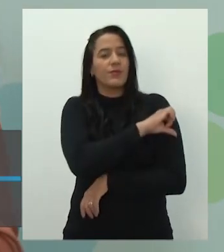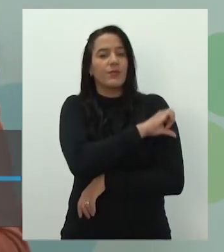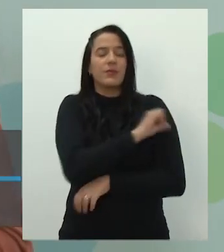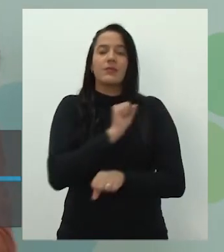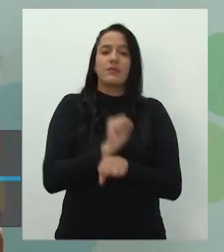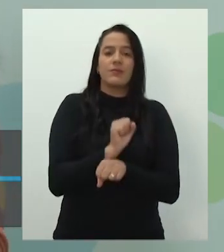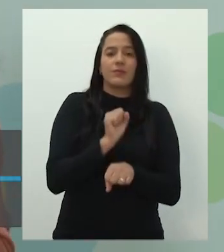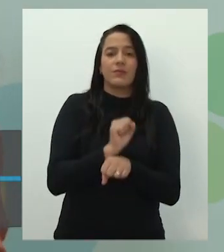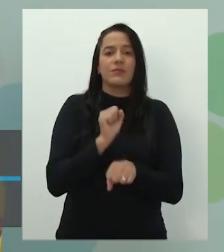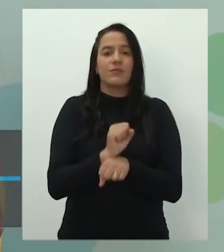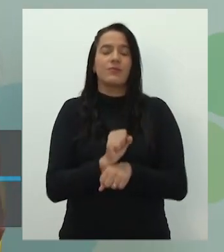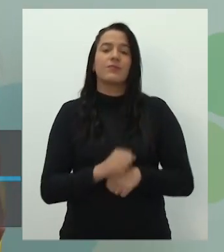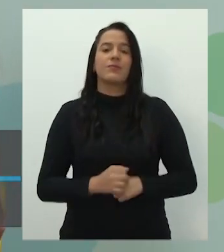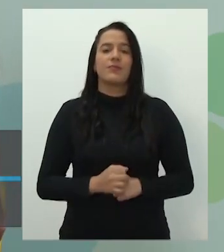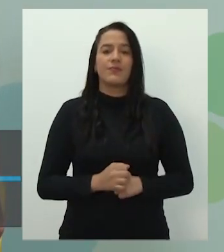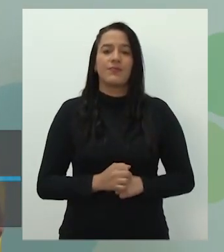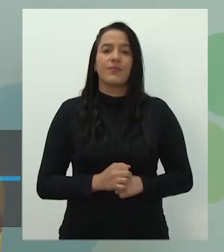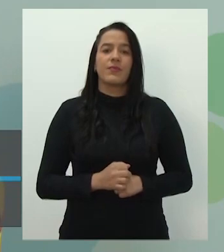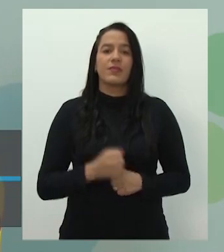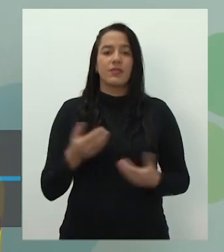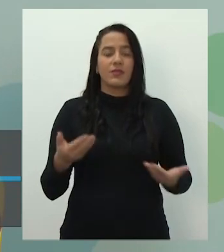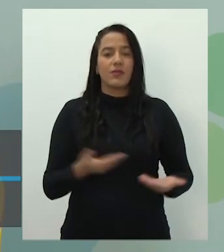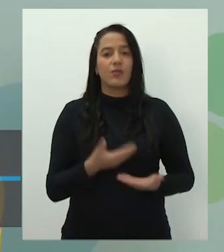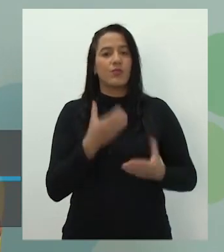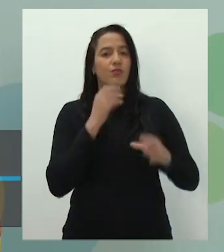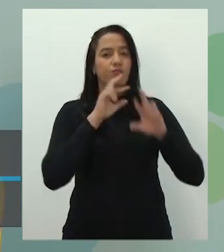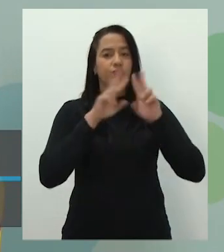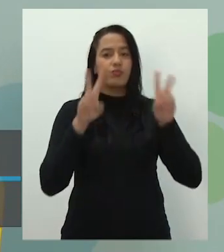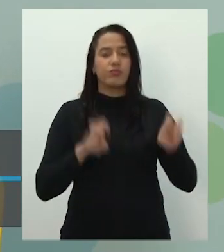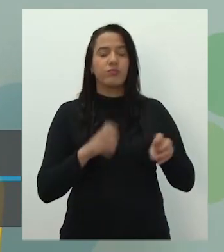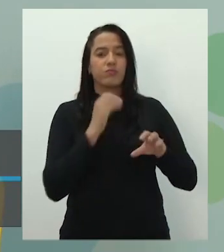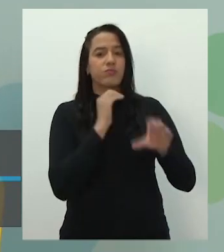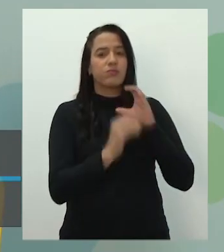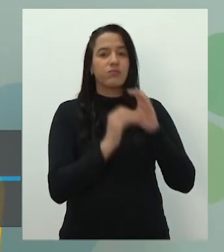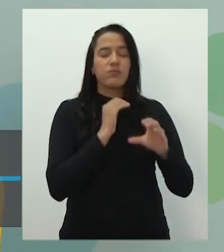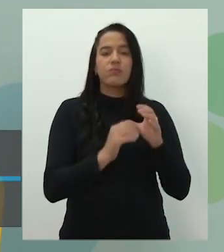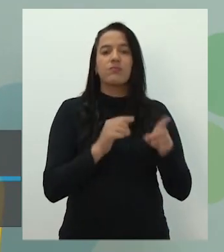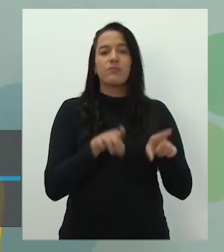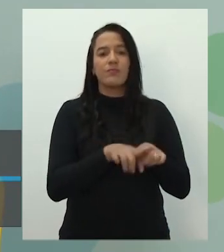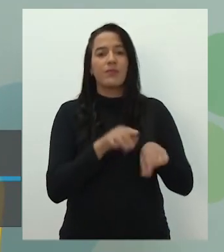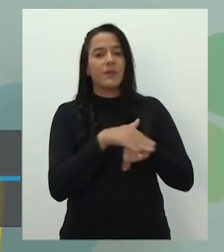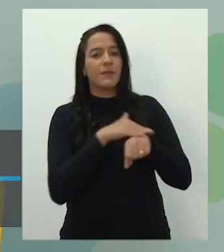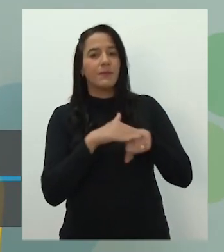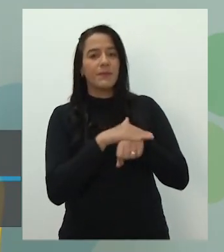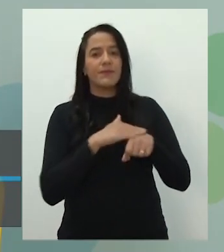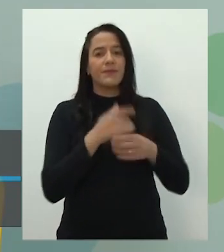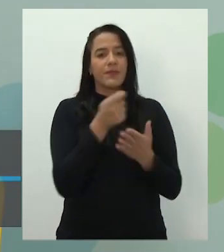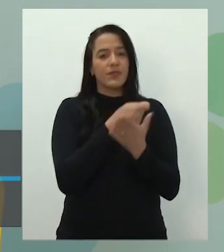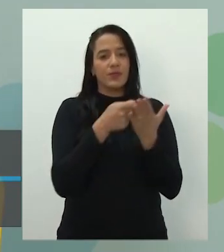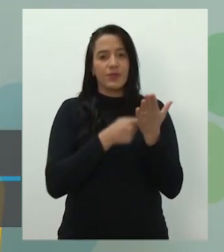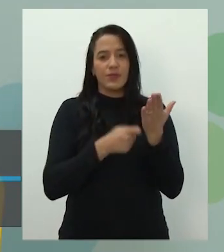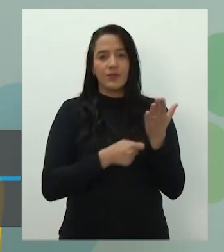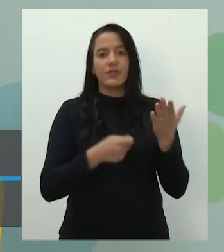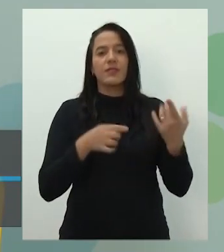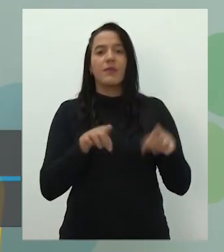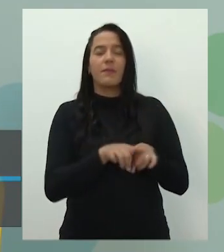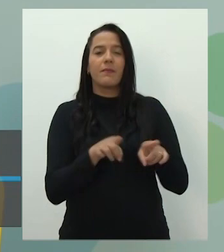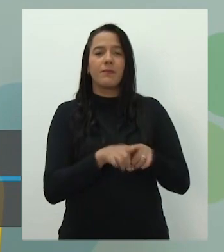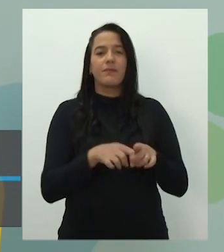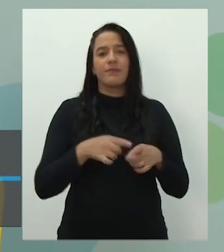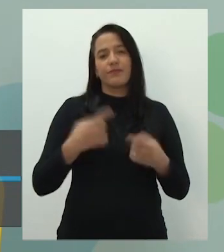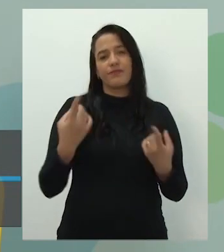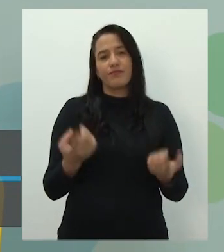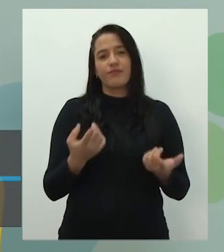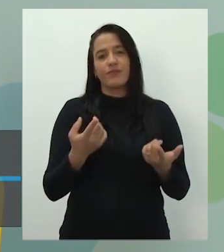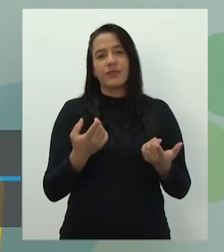que venham aí as discussões acerca dos textos de cunho argumentativo, não é? Os